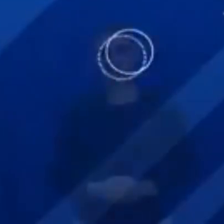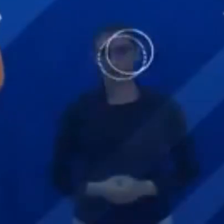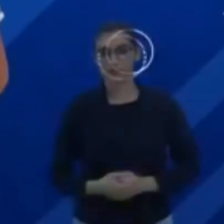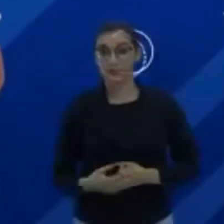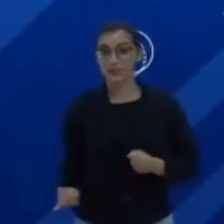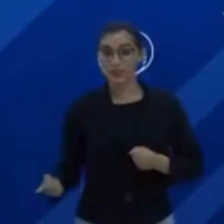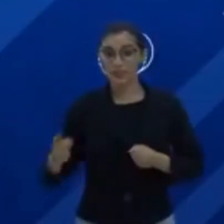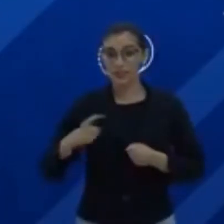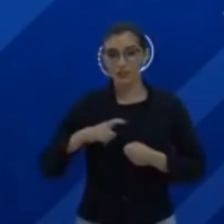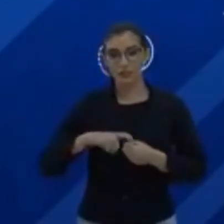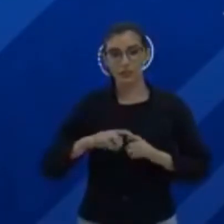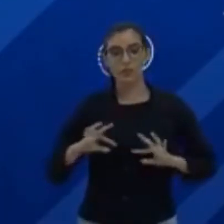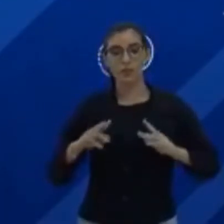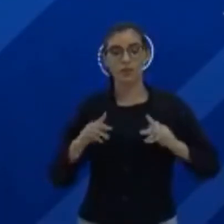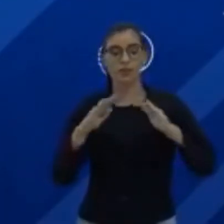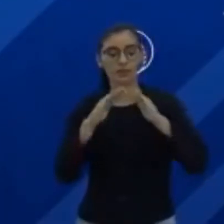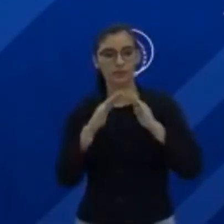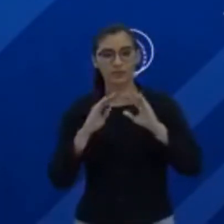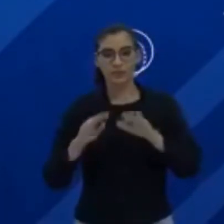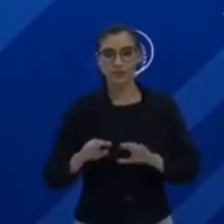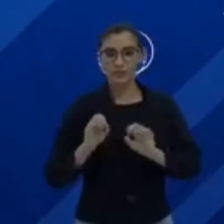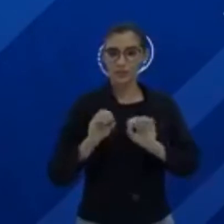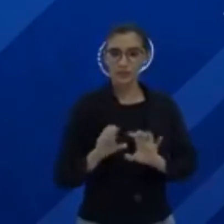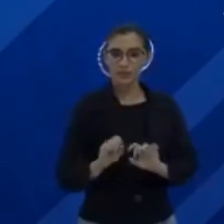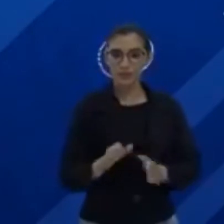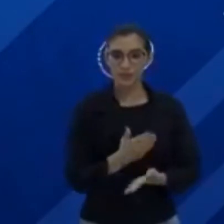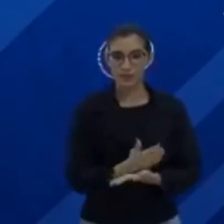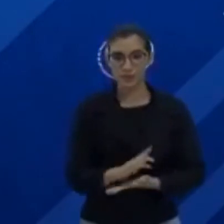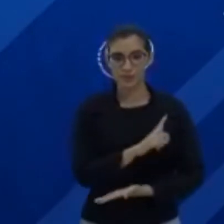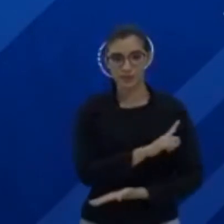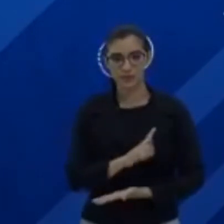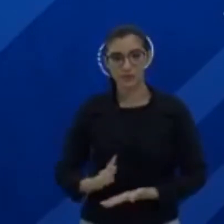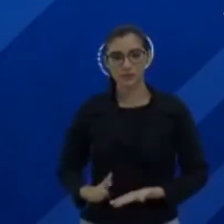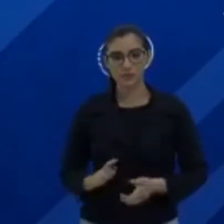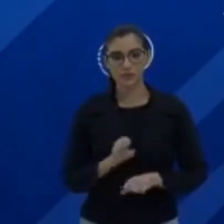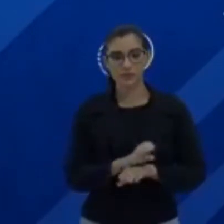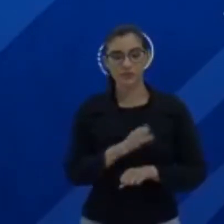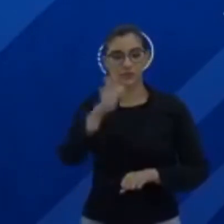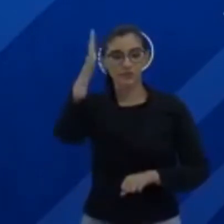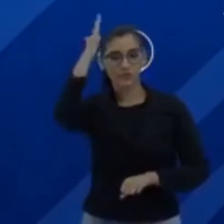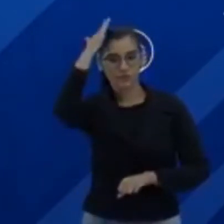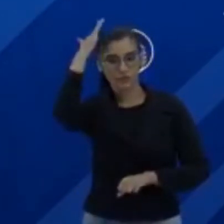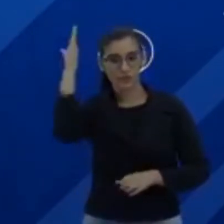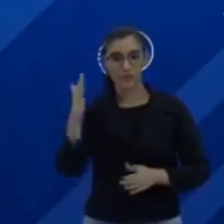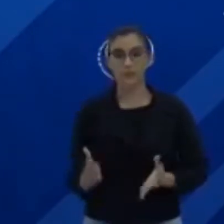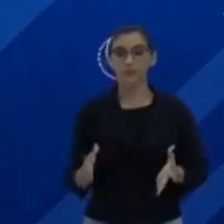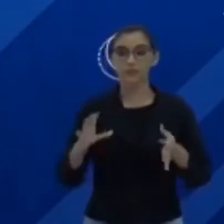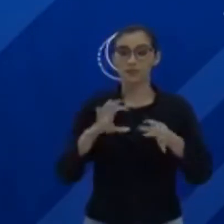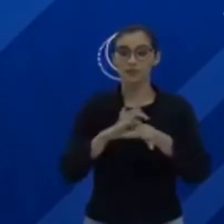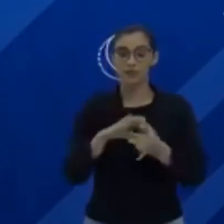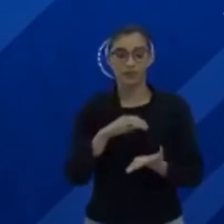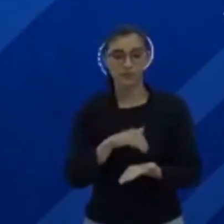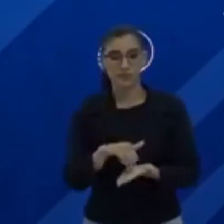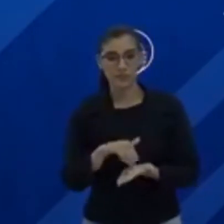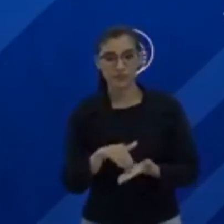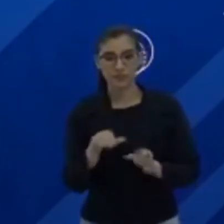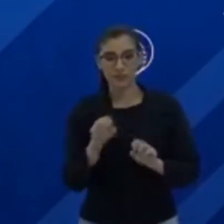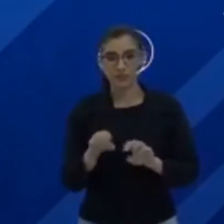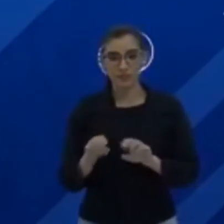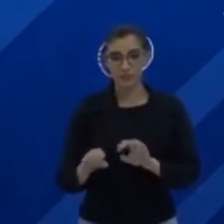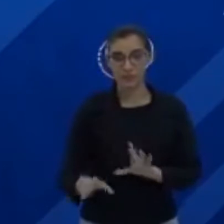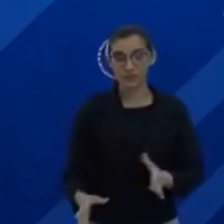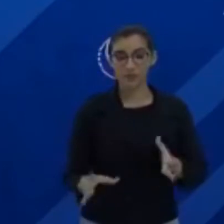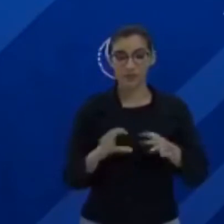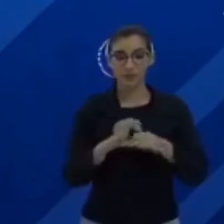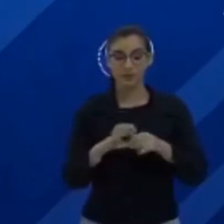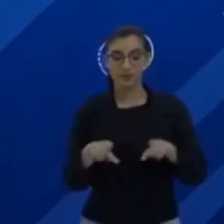Estamos de volta com Todos em Casa pela Educação, que é uma iniciativa do Governo do Estado do Pará por meio da Secretaria de Educação e em